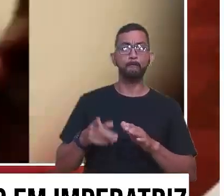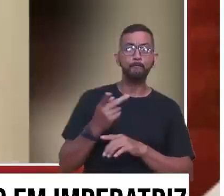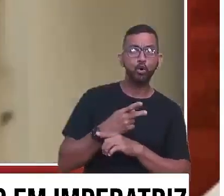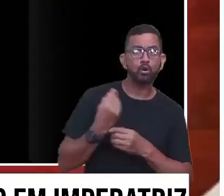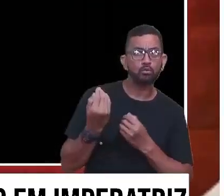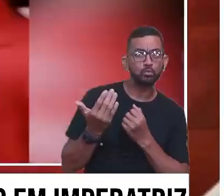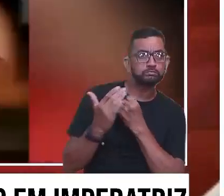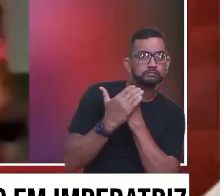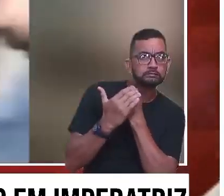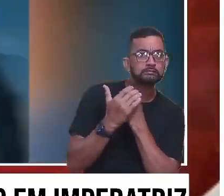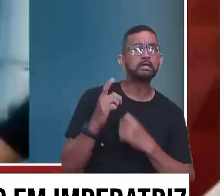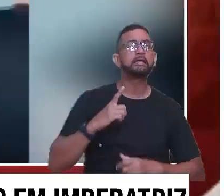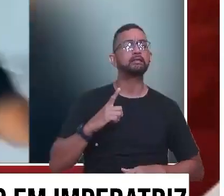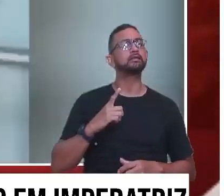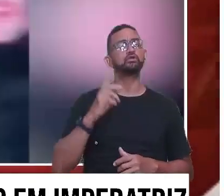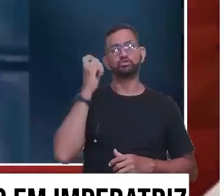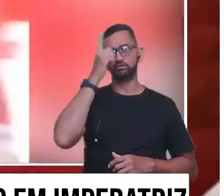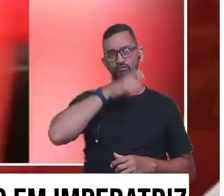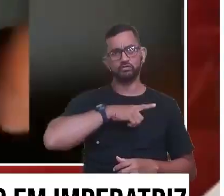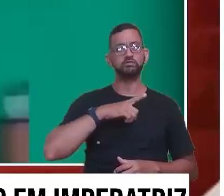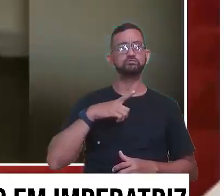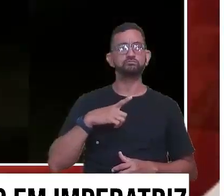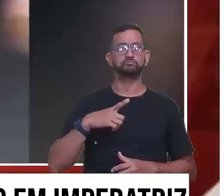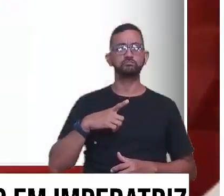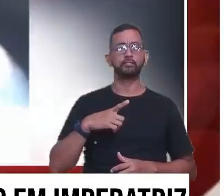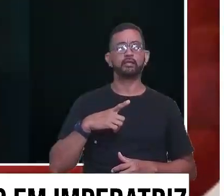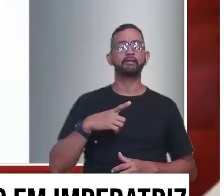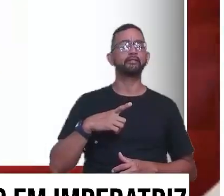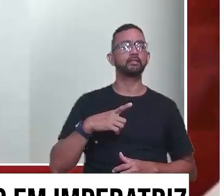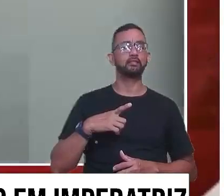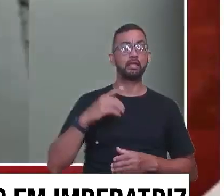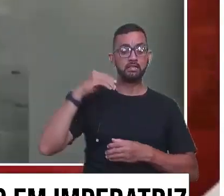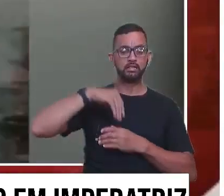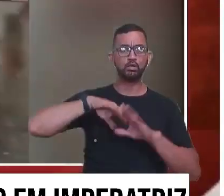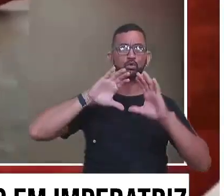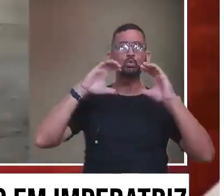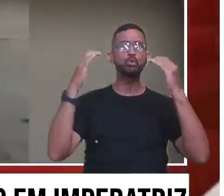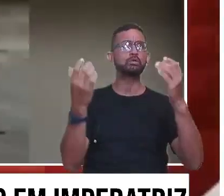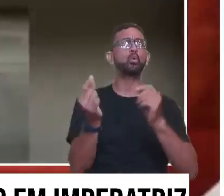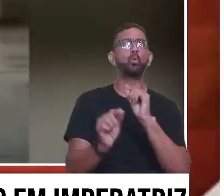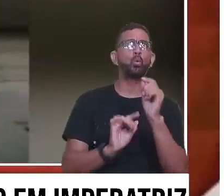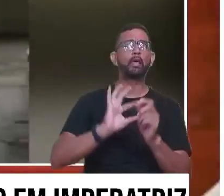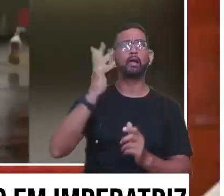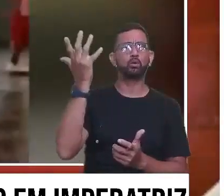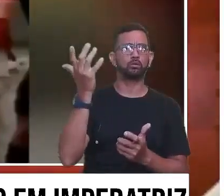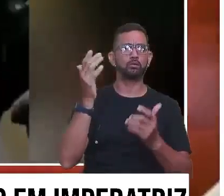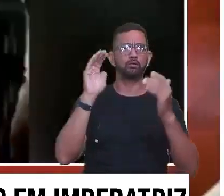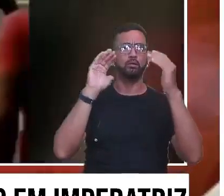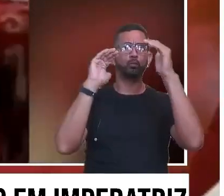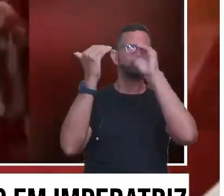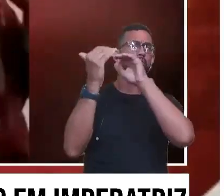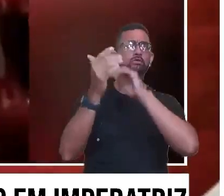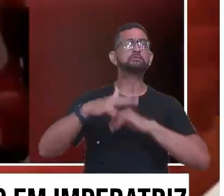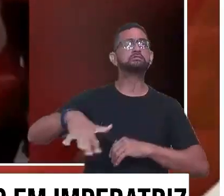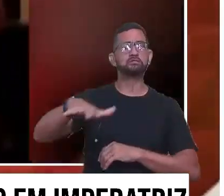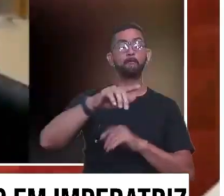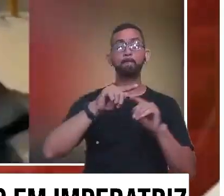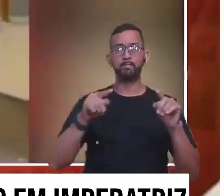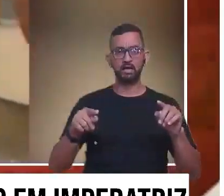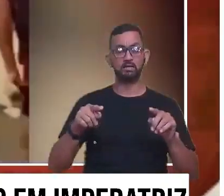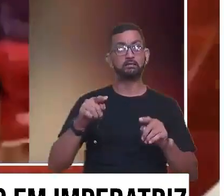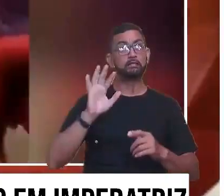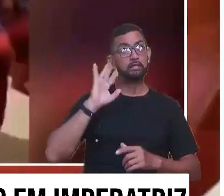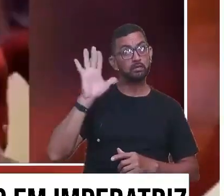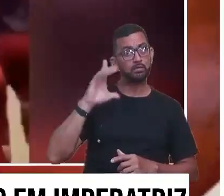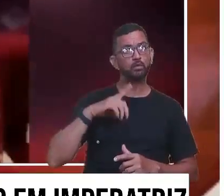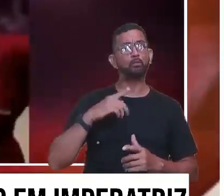procurando abrigos também. Então, uma situação bem difícil. A gente que estava dentro do estádio nem sabia ainda que tinham caído outras coisas pela